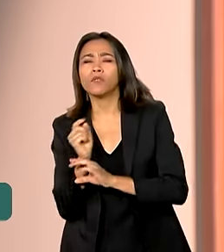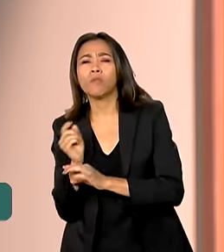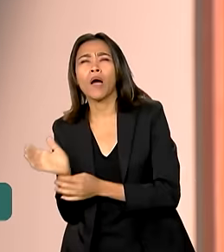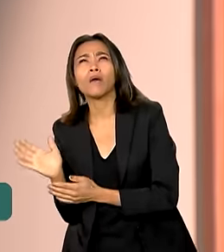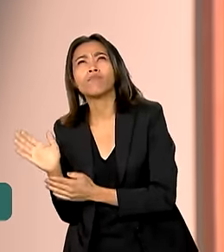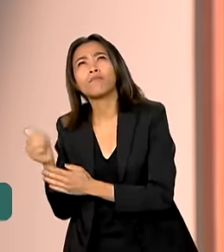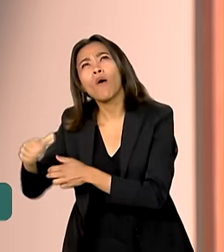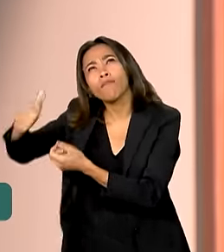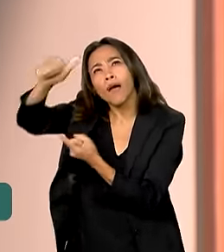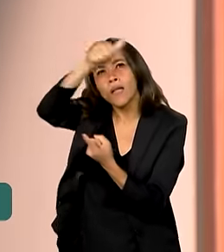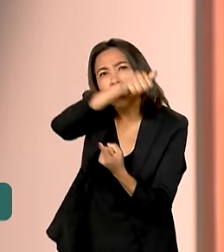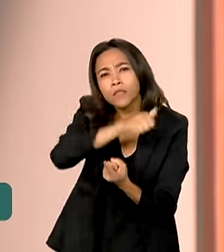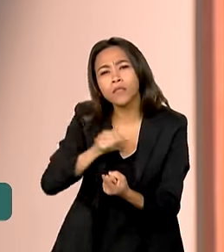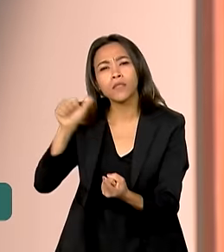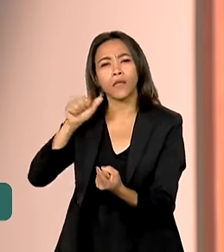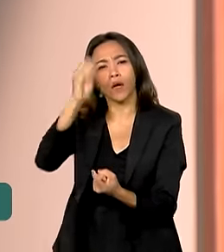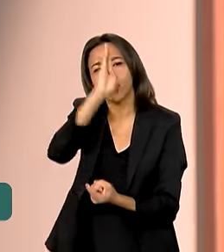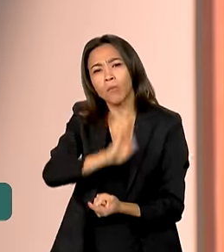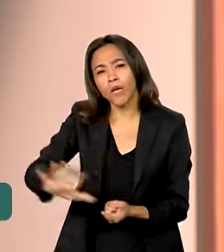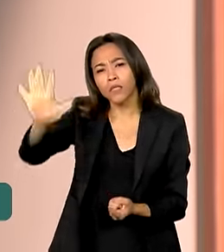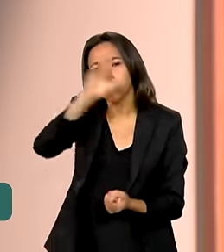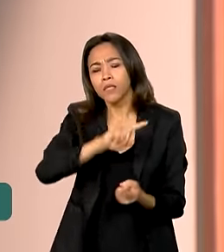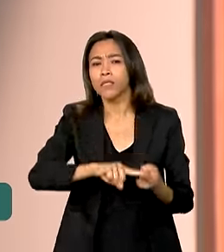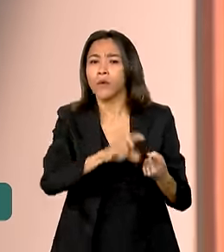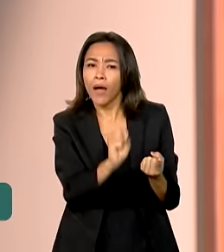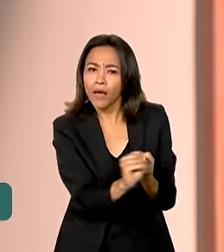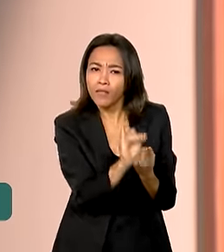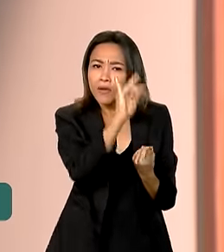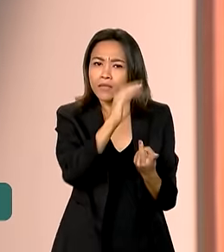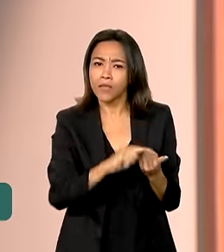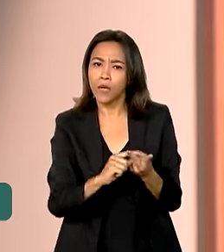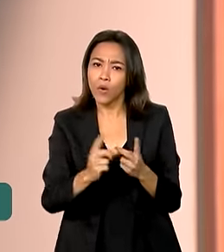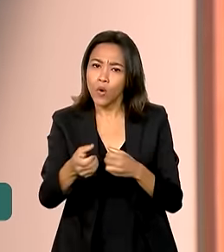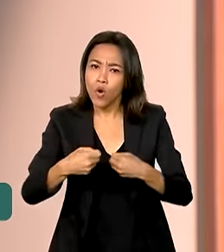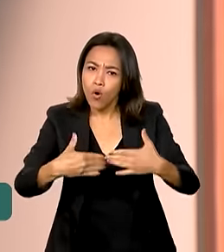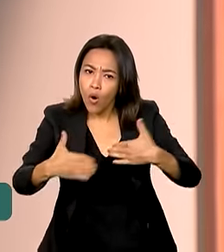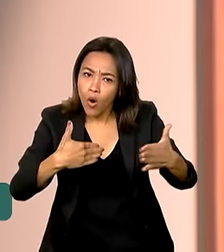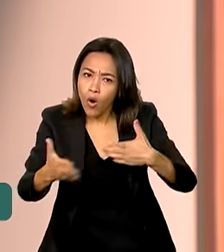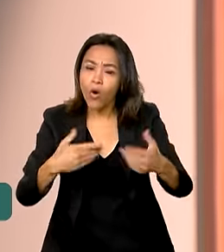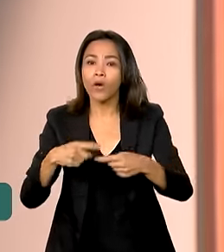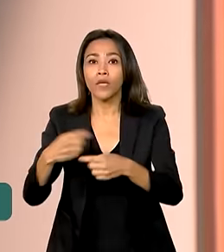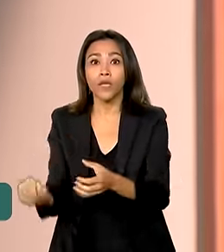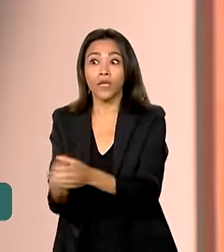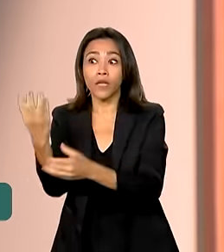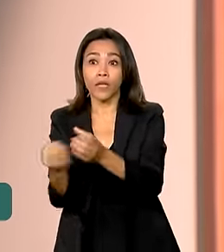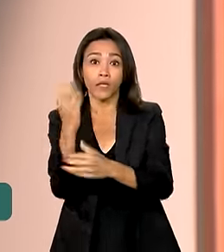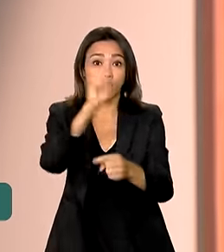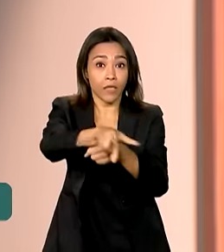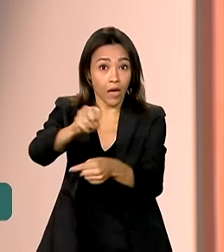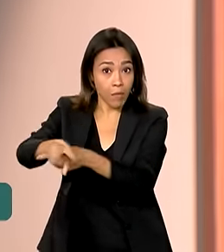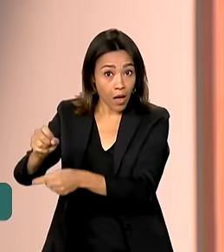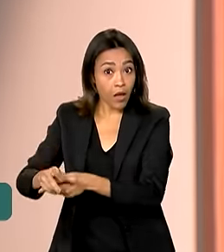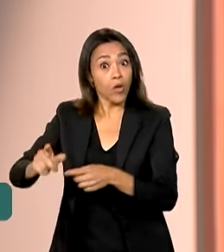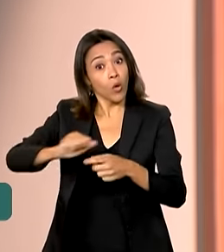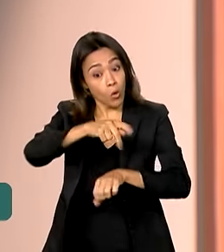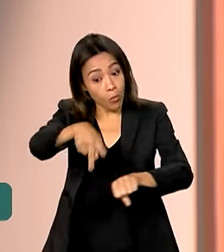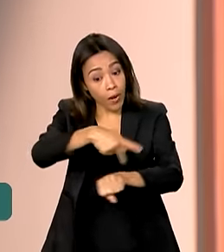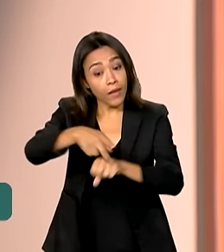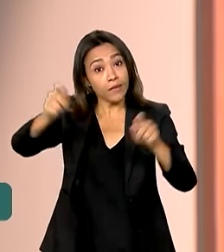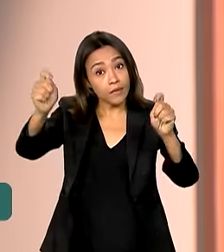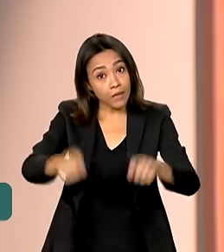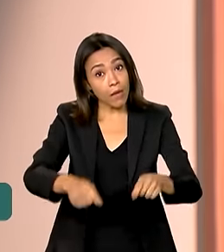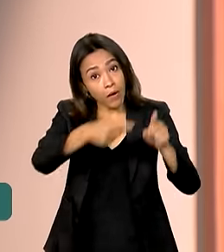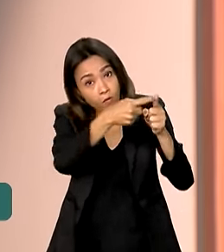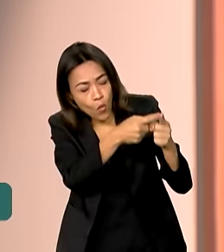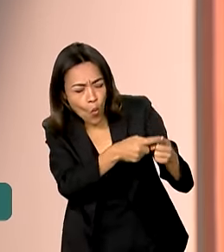e disse que os dados do comércio, da inflação e da geração de emprego mostram que o país tem condições de viver um longo